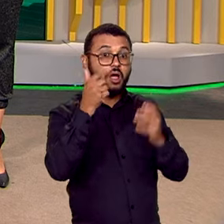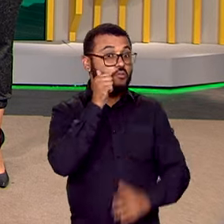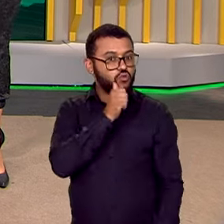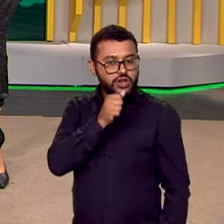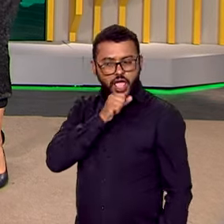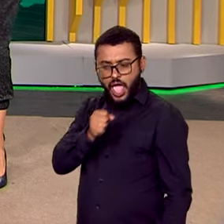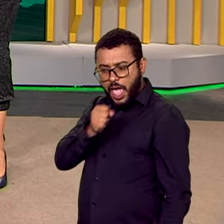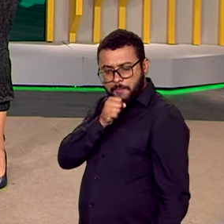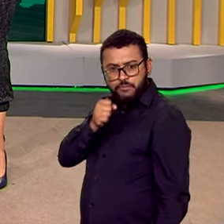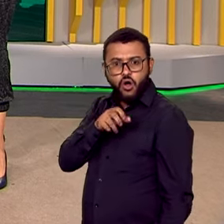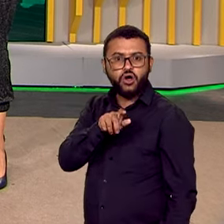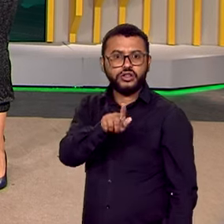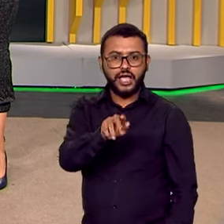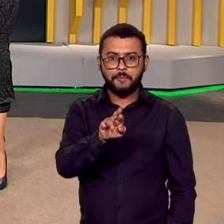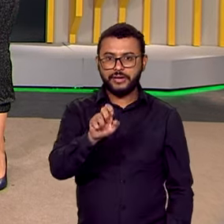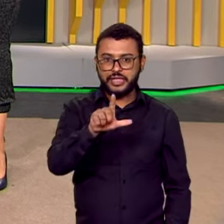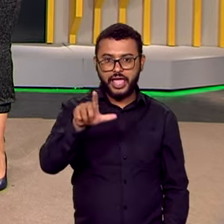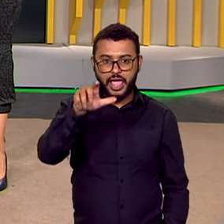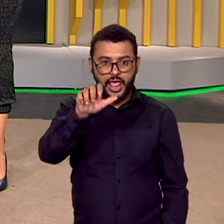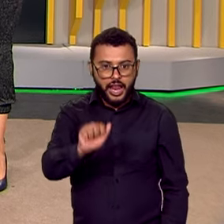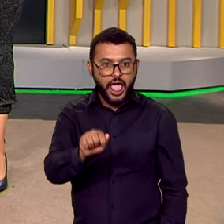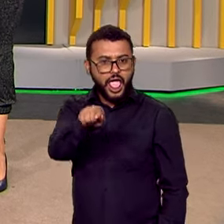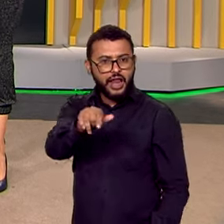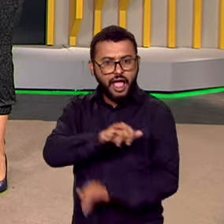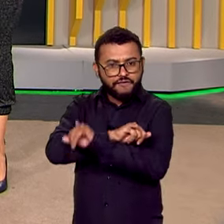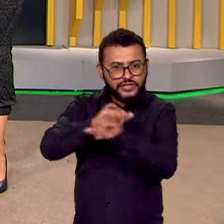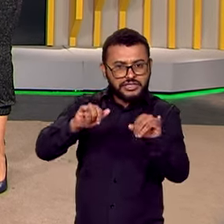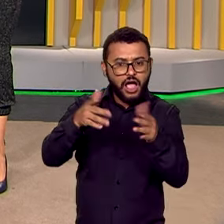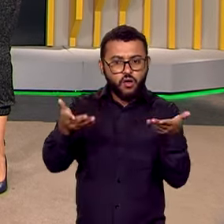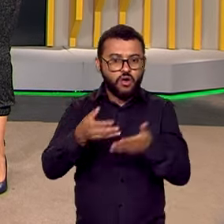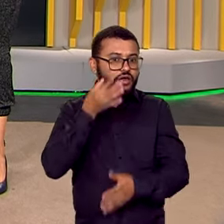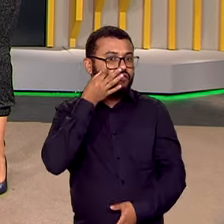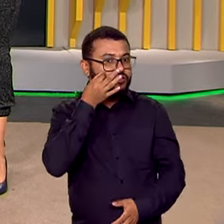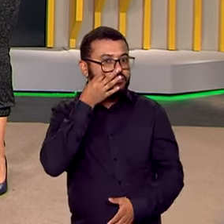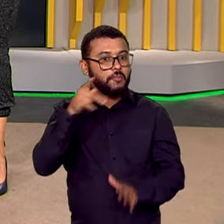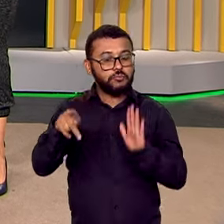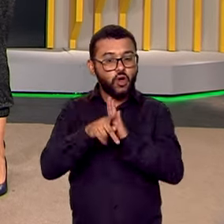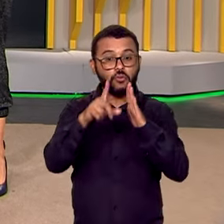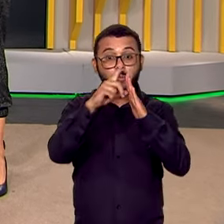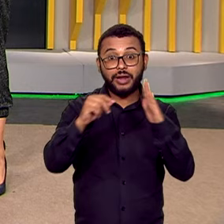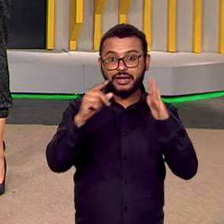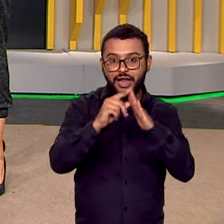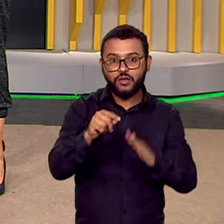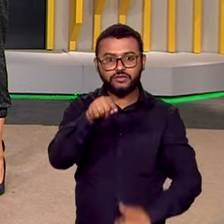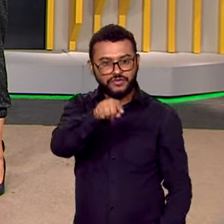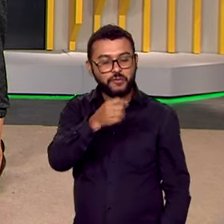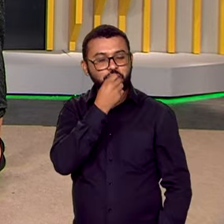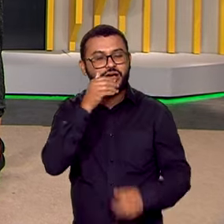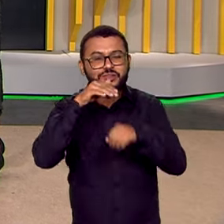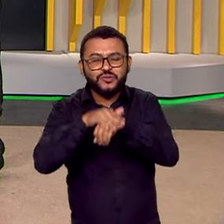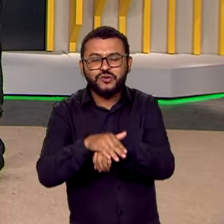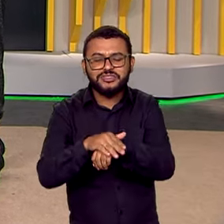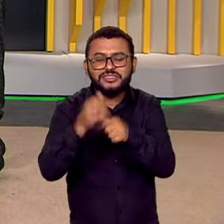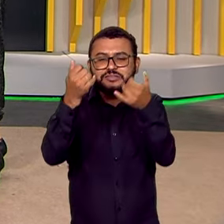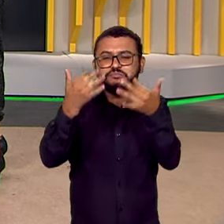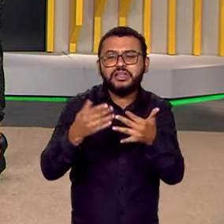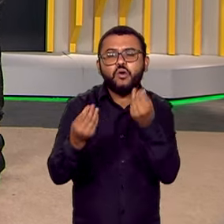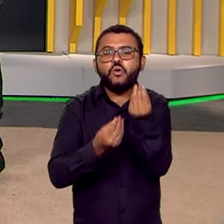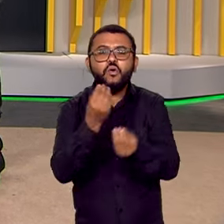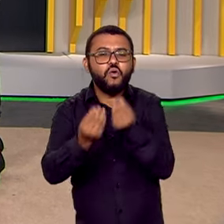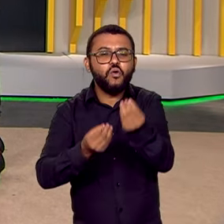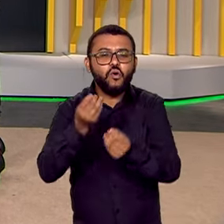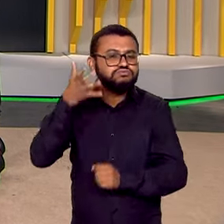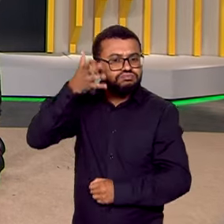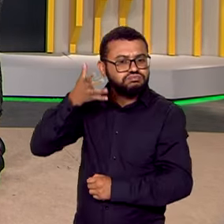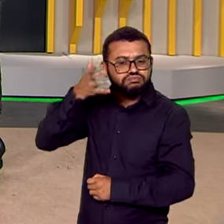detalhes pra gente é a repórter Gabriela Noronha, ao vivo lá do Palácio do Planalto. Boa noite, Gabi. Como foi o discurso